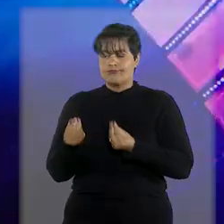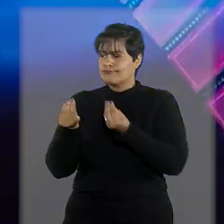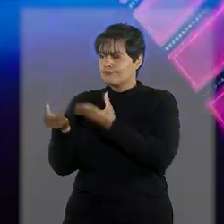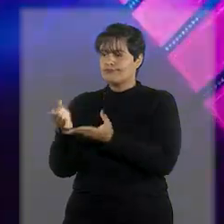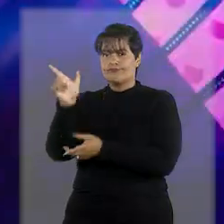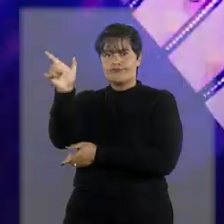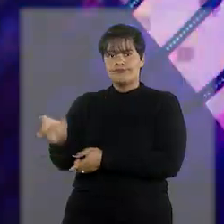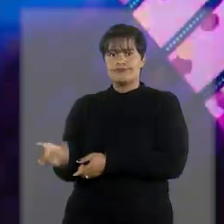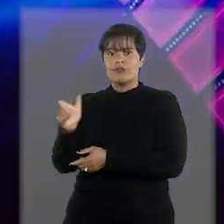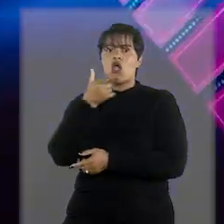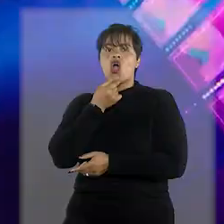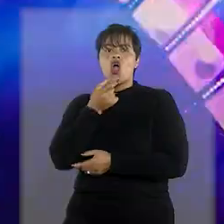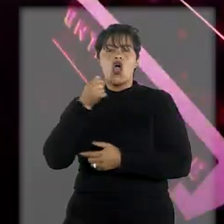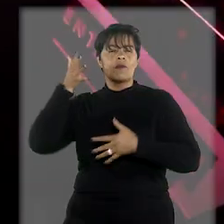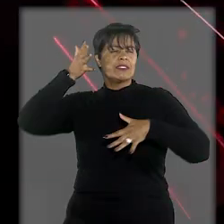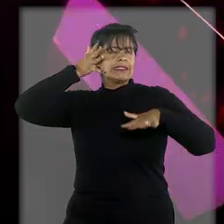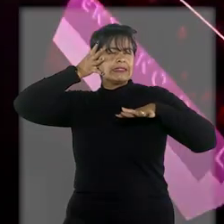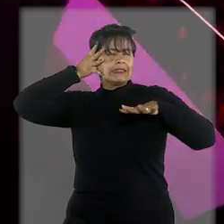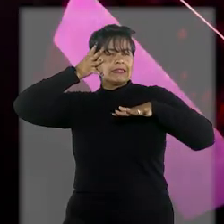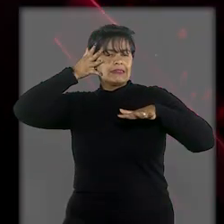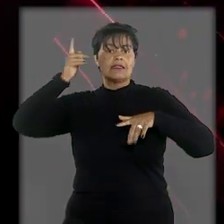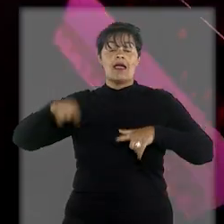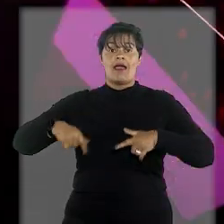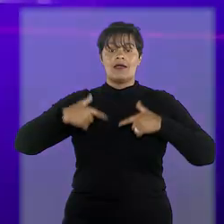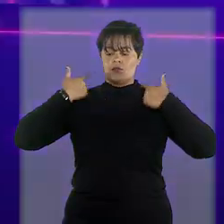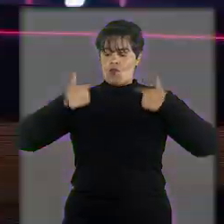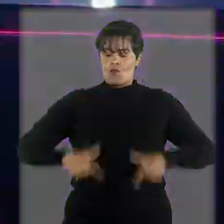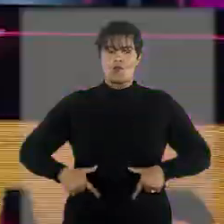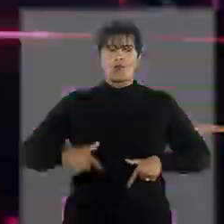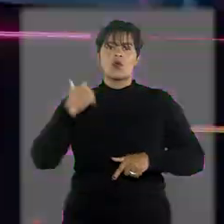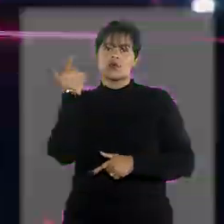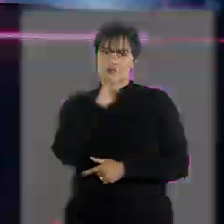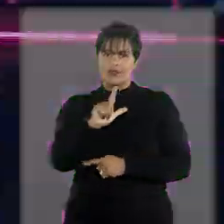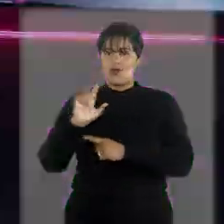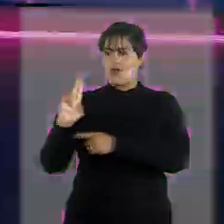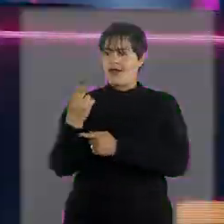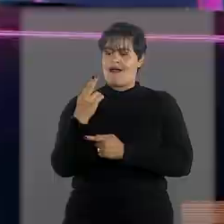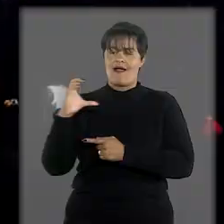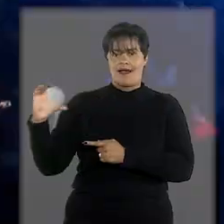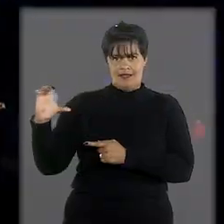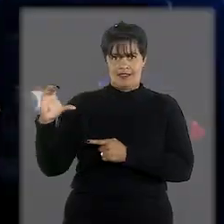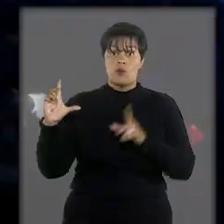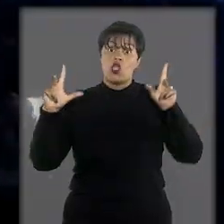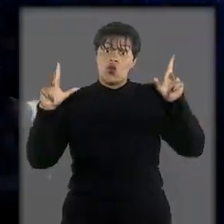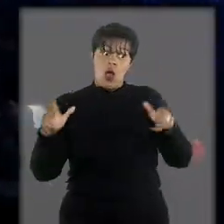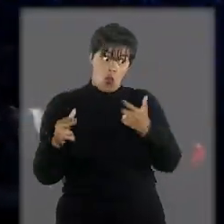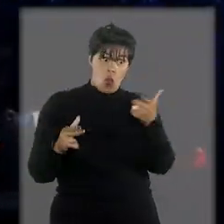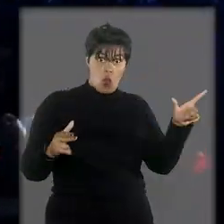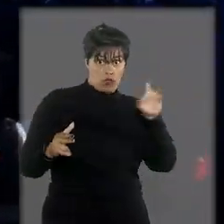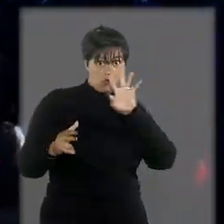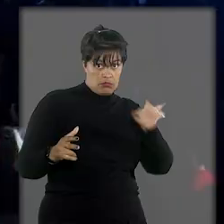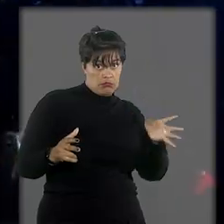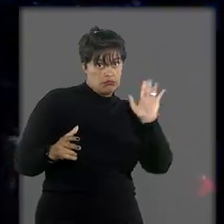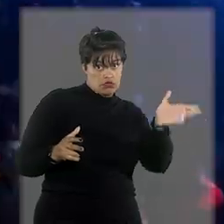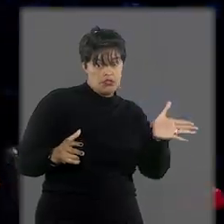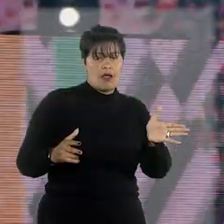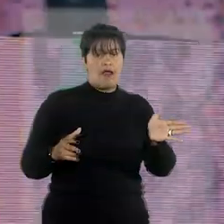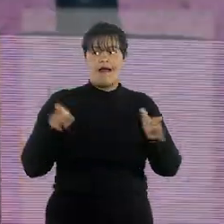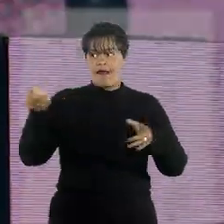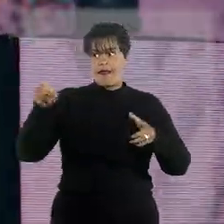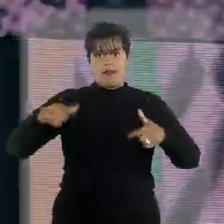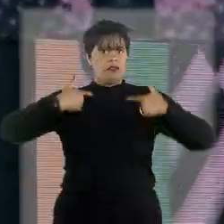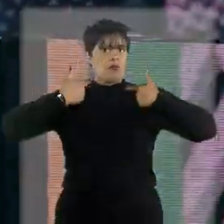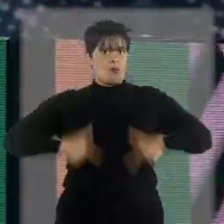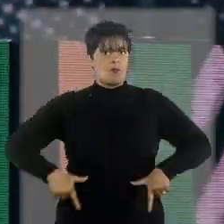da Silva, conhecido como DJ Renan da Penha, os efeitos de habeas corpus concedido a outro réu, absolvendo o músico pelo crime de